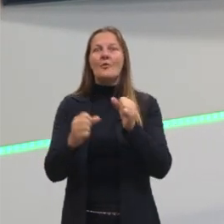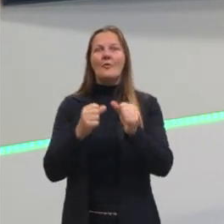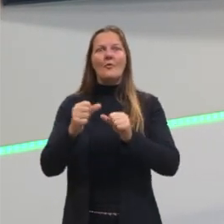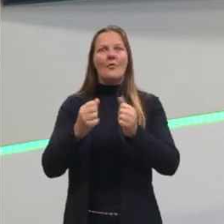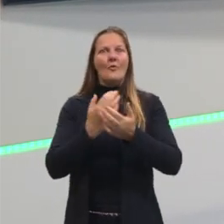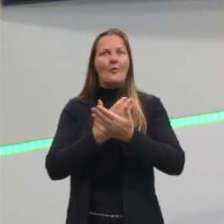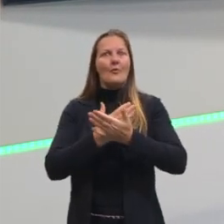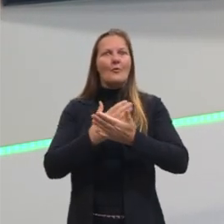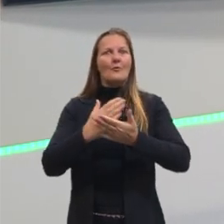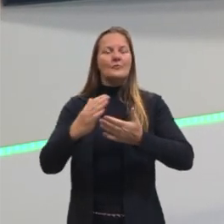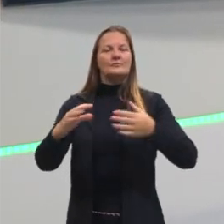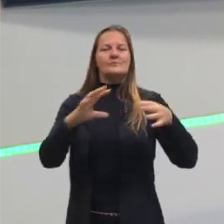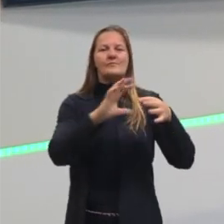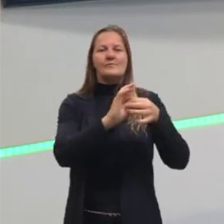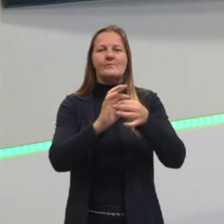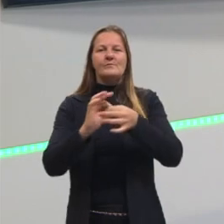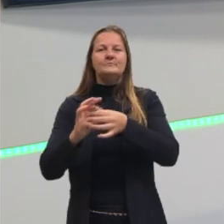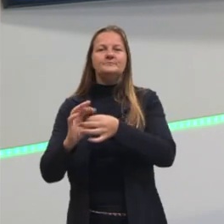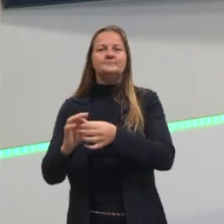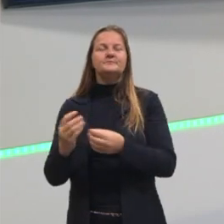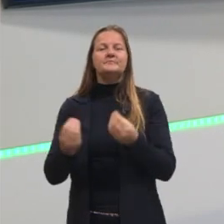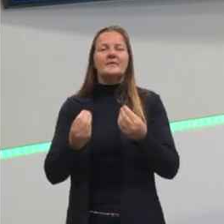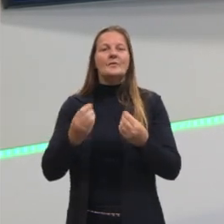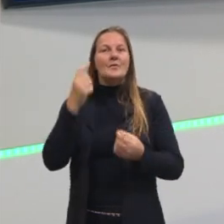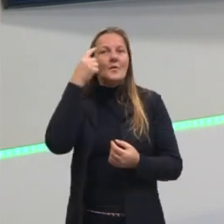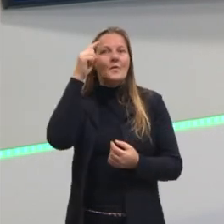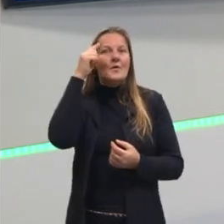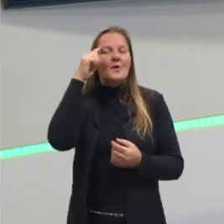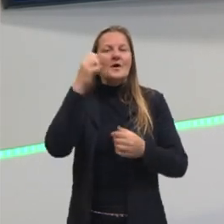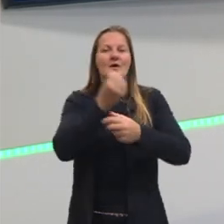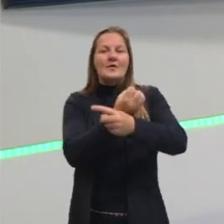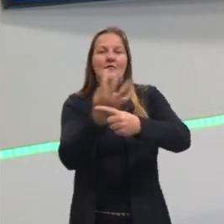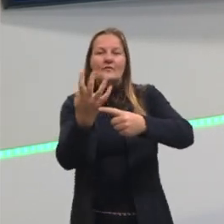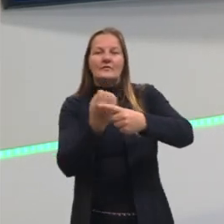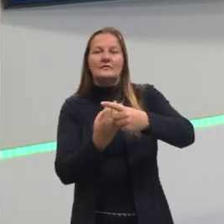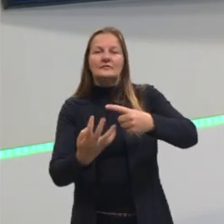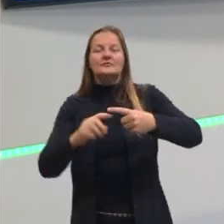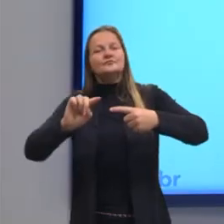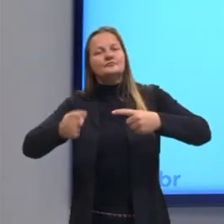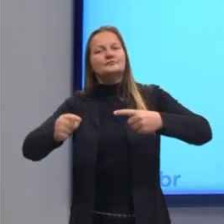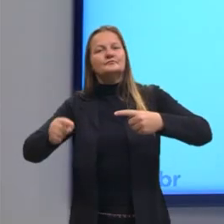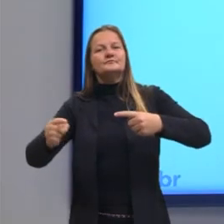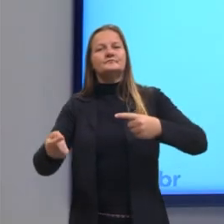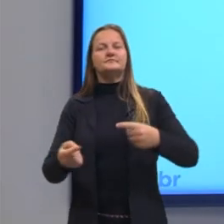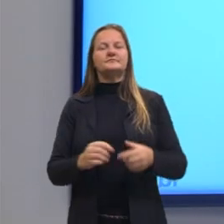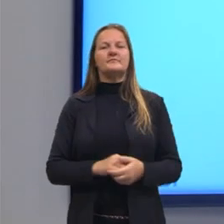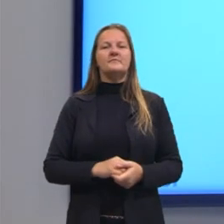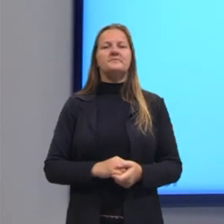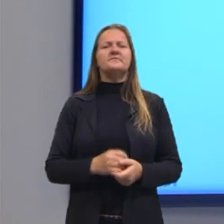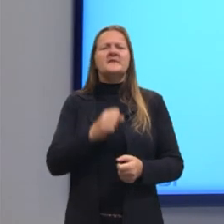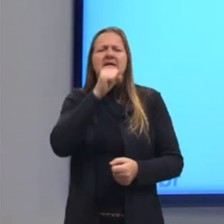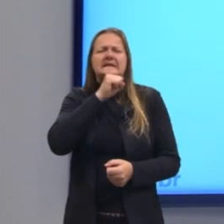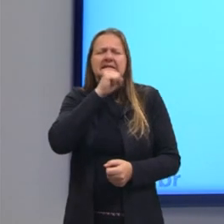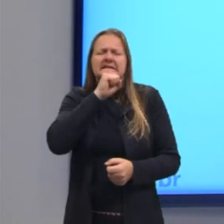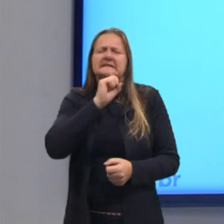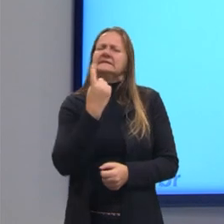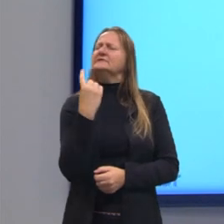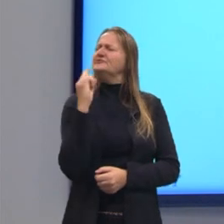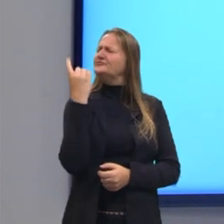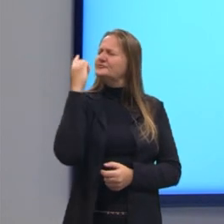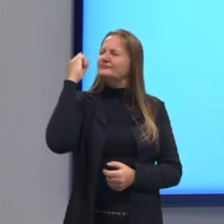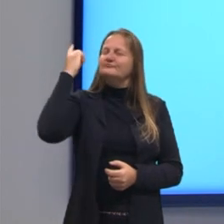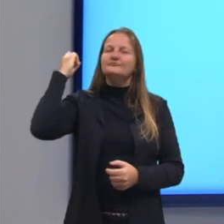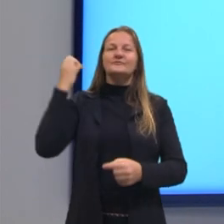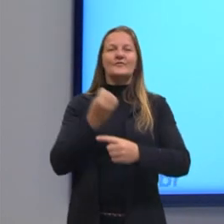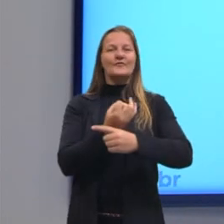contexto histórico de como foi surgindo a ideia de fração e dos números decimais. Na antiguidade, a ideia de